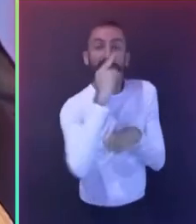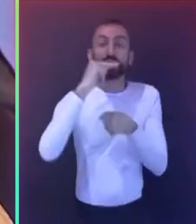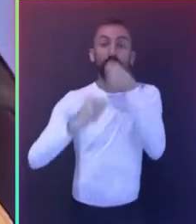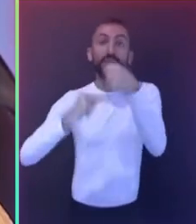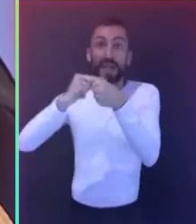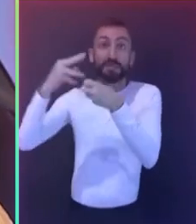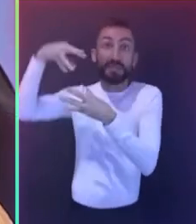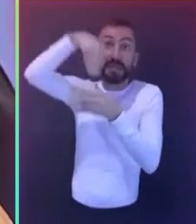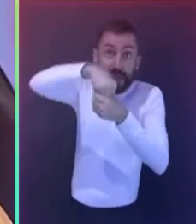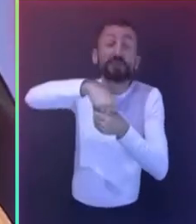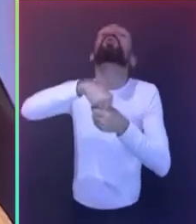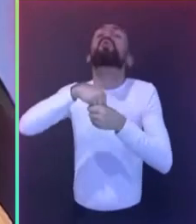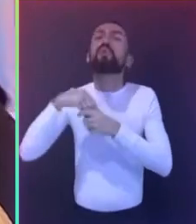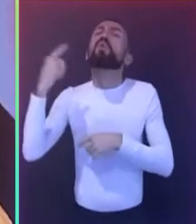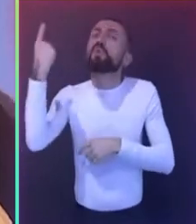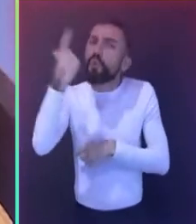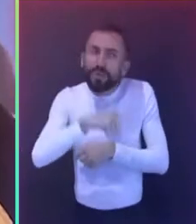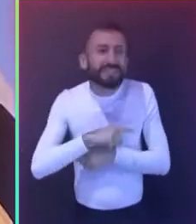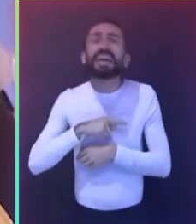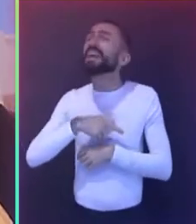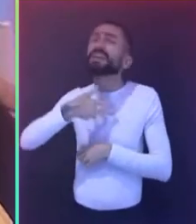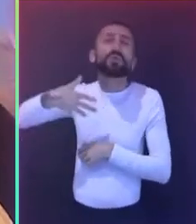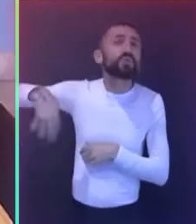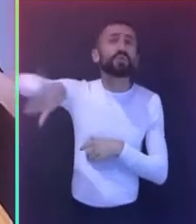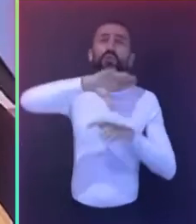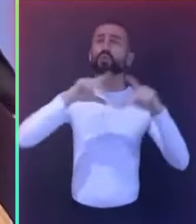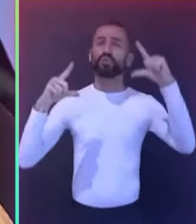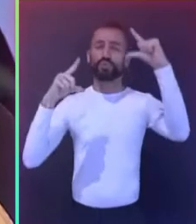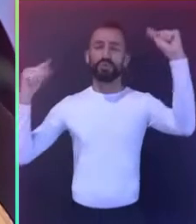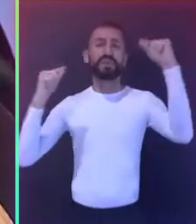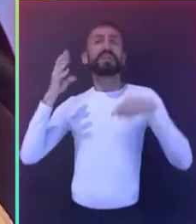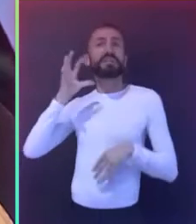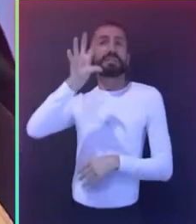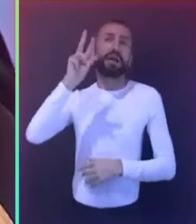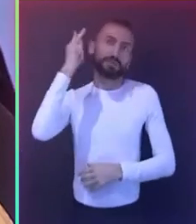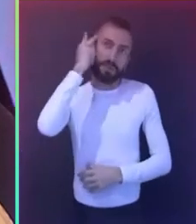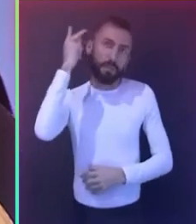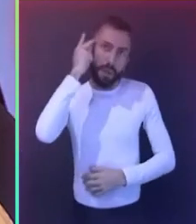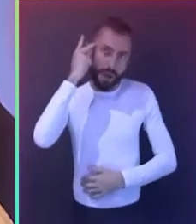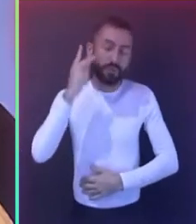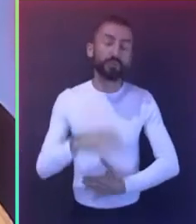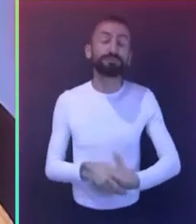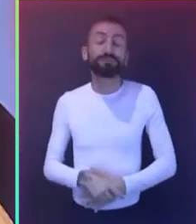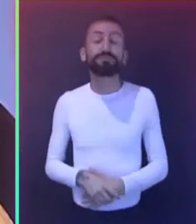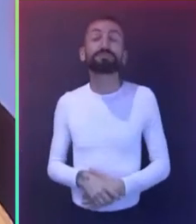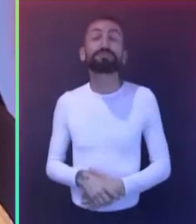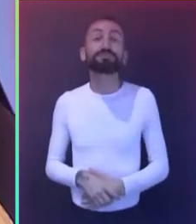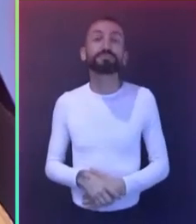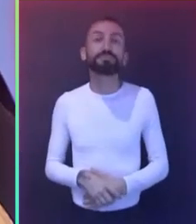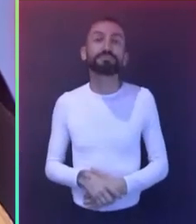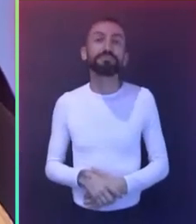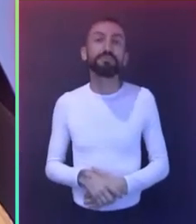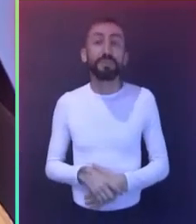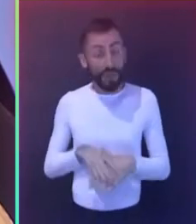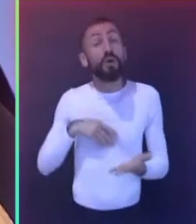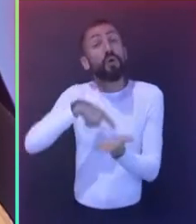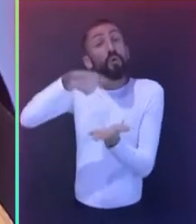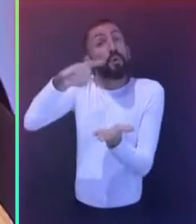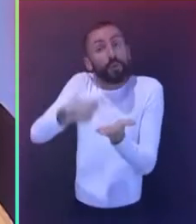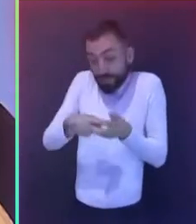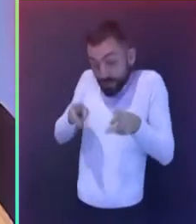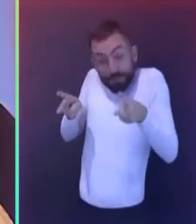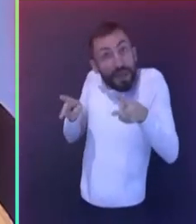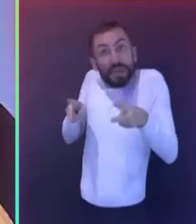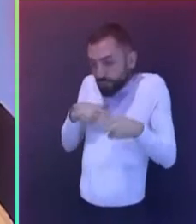possuem um amplo alcance que cobre todo o Estado de São Paulo. O compromisso com o desenvolvimento regional